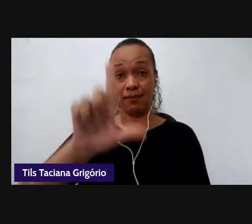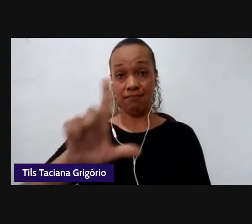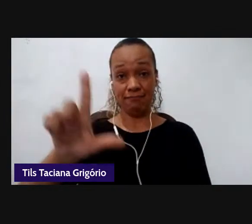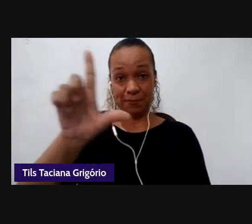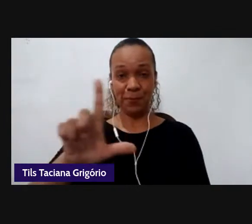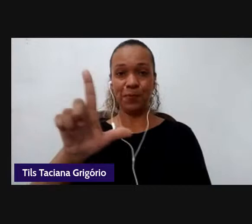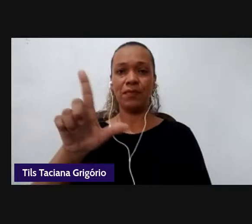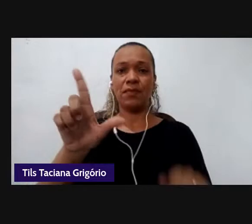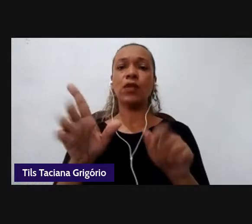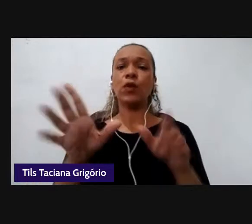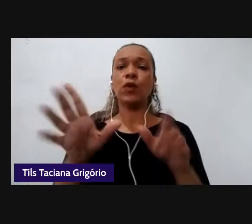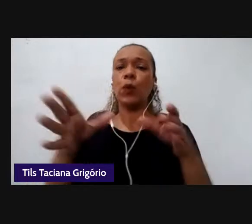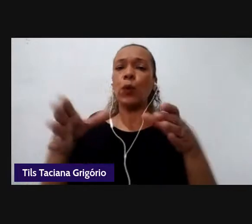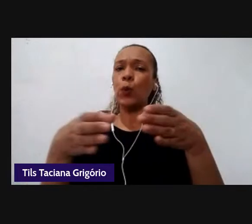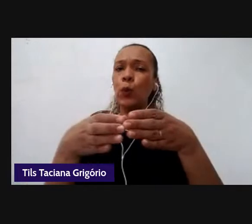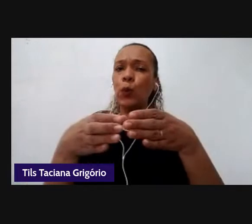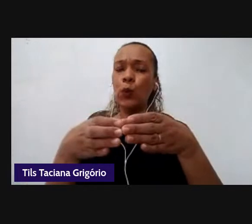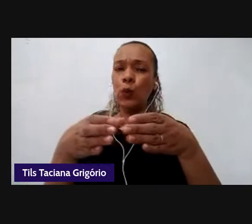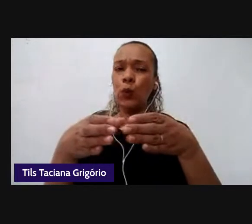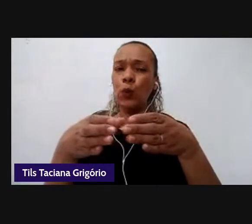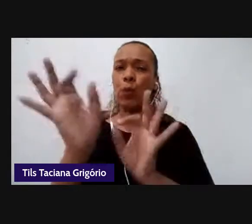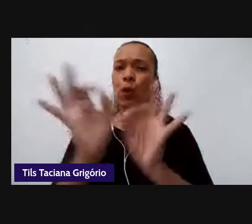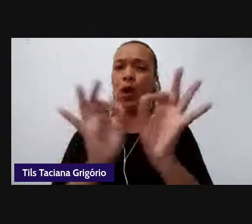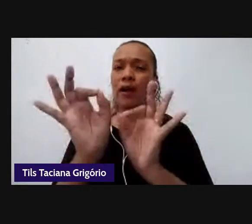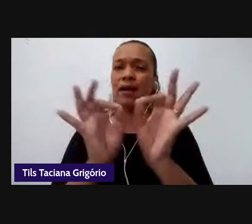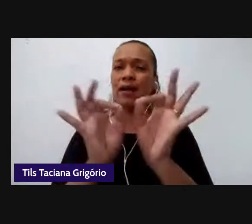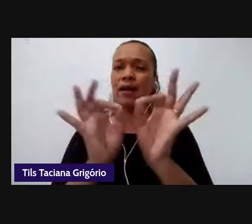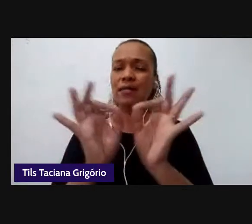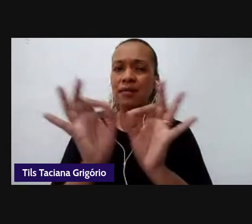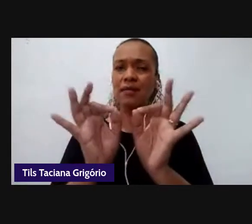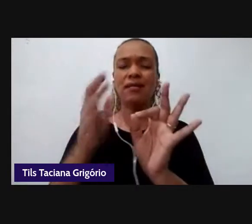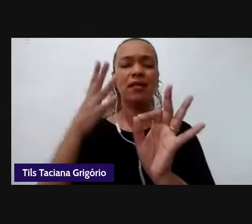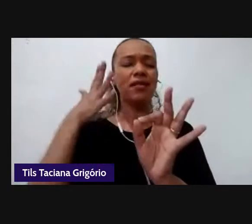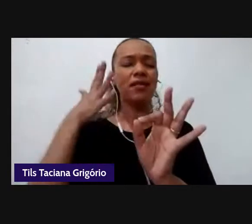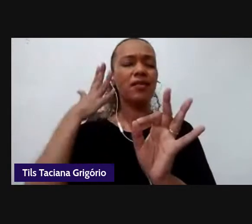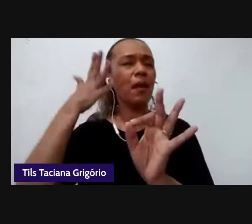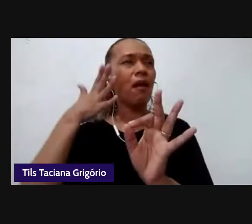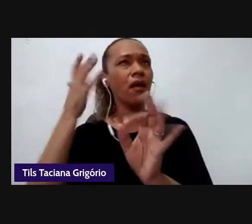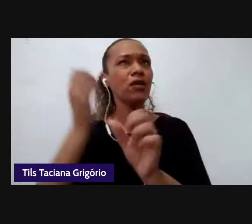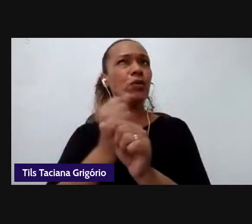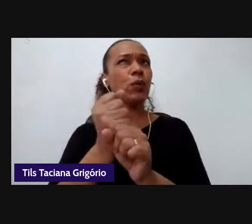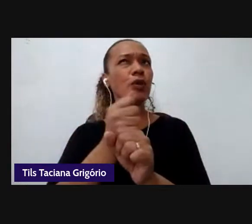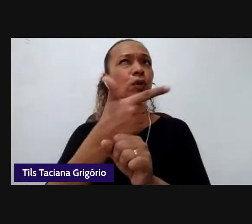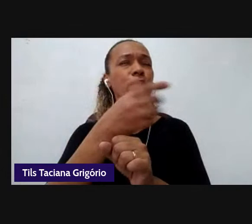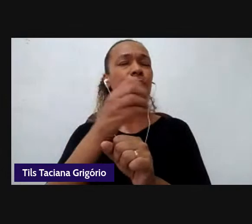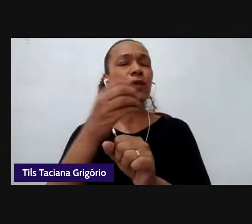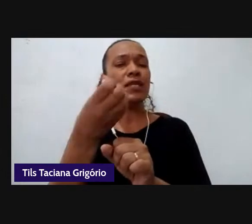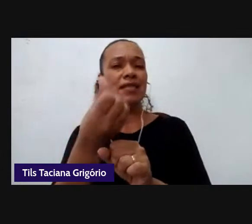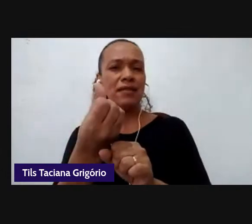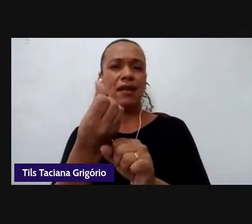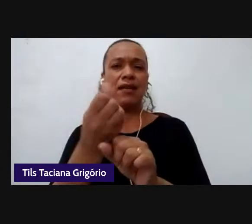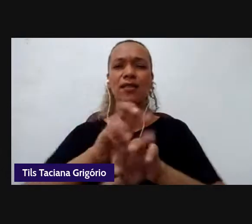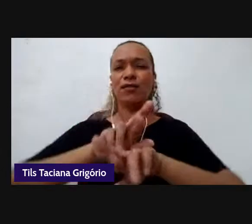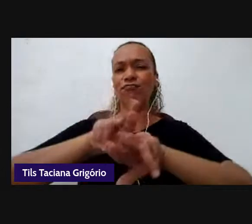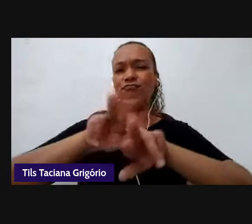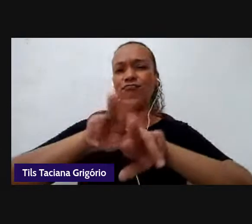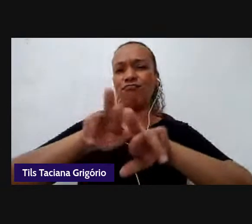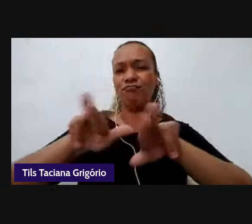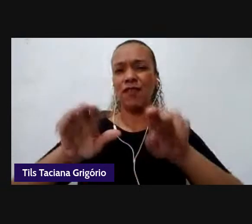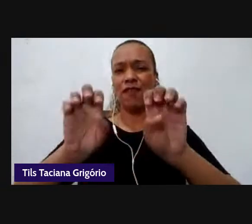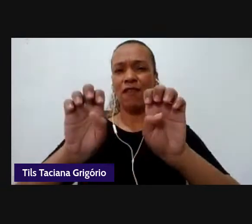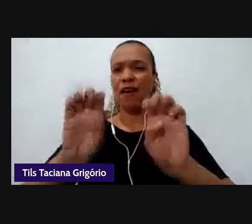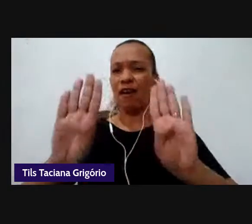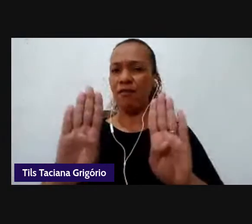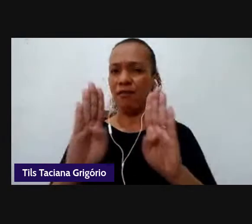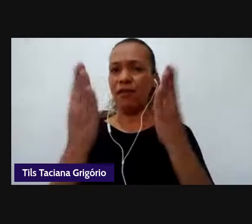organiza esse ciclo desde 2006, então é uma série de eventos, e tem